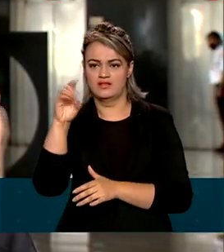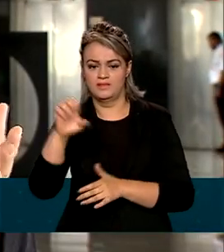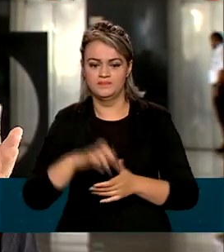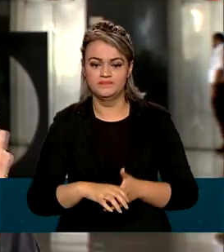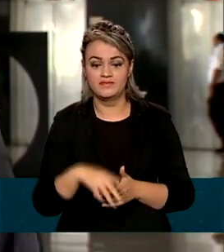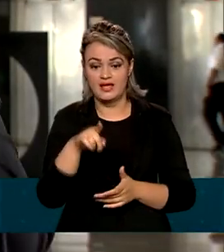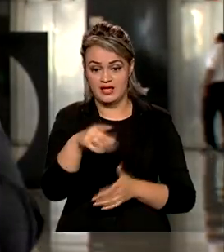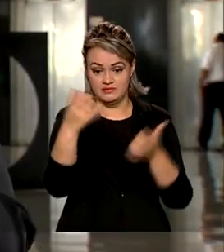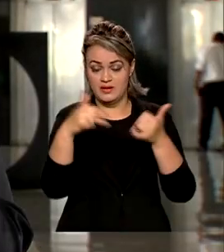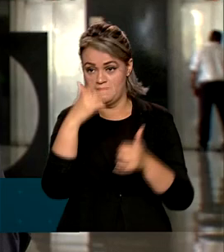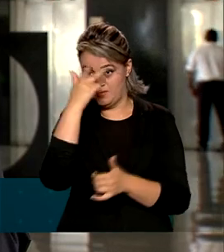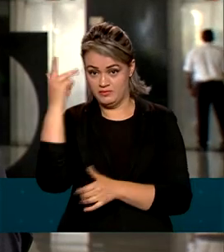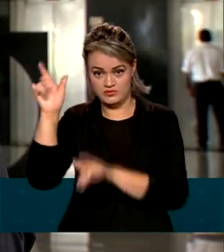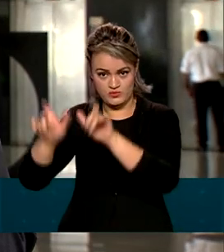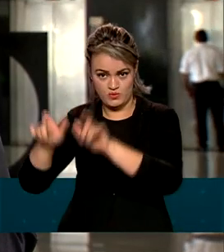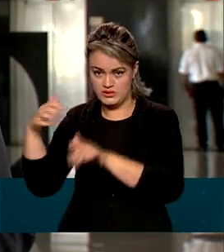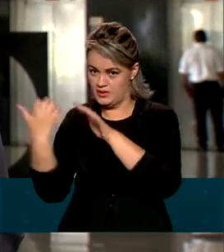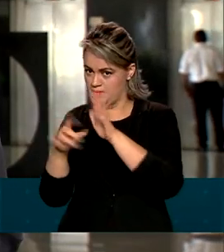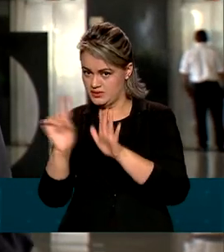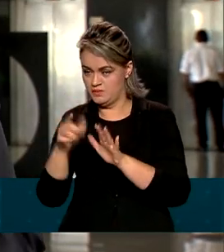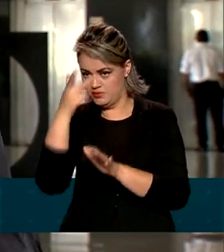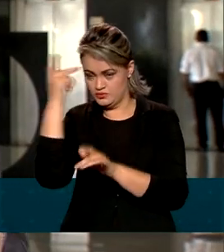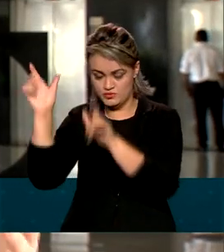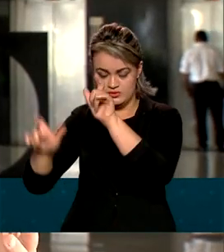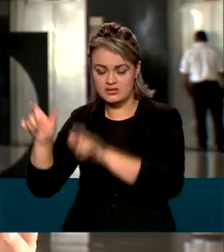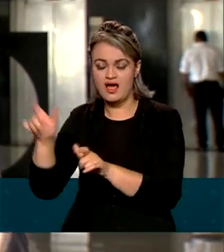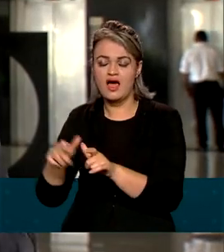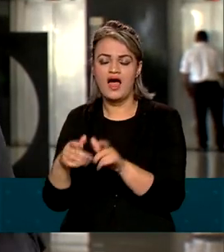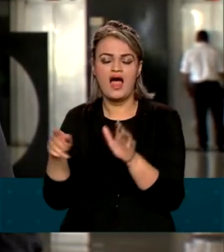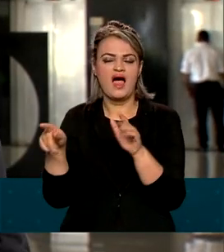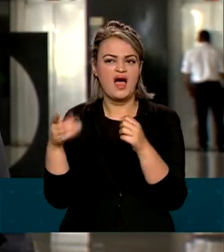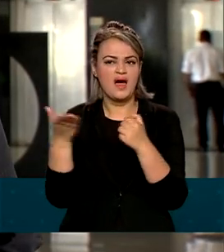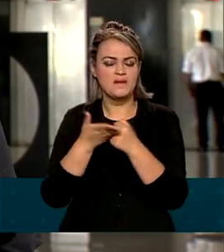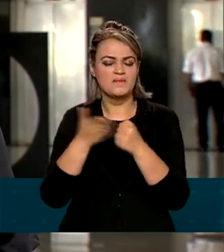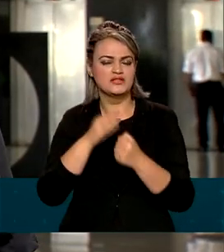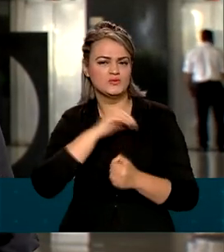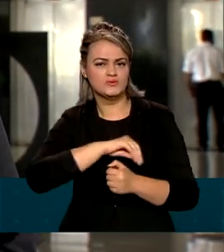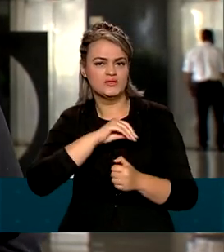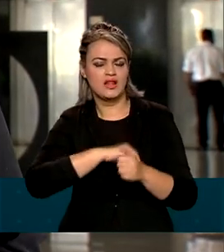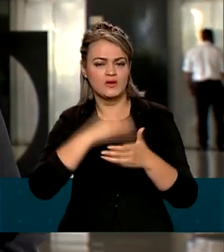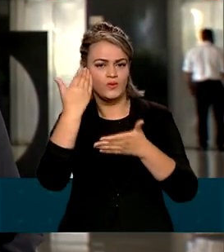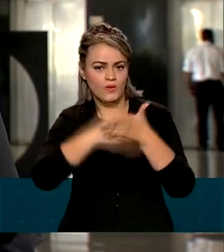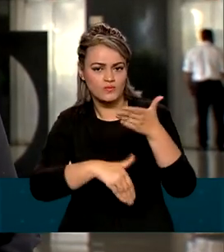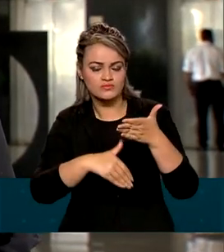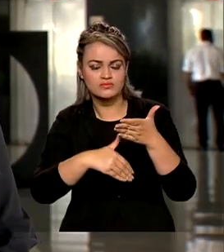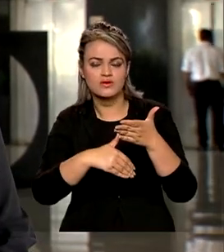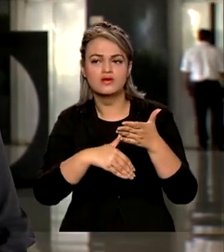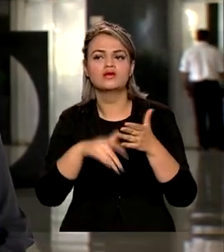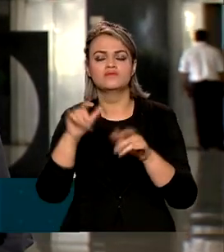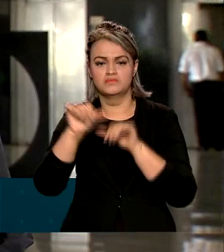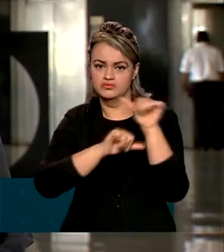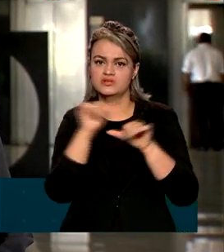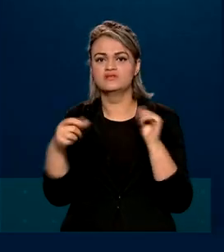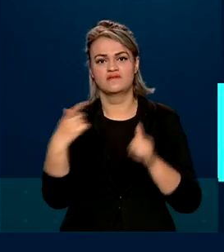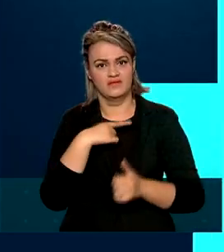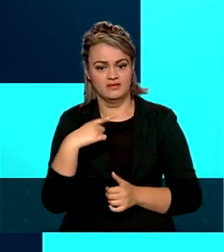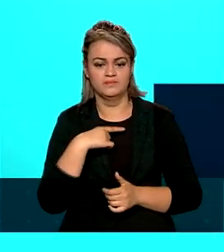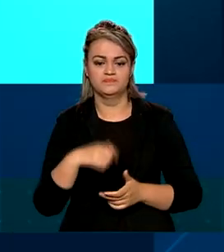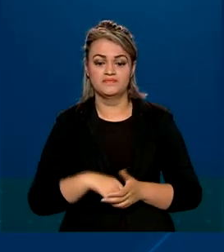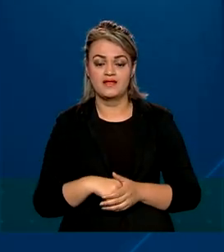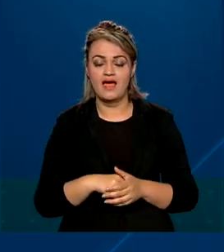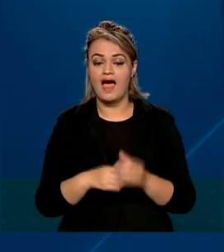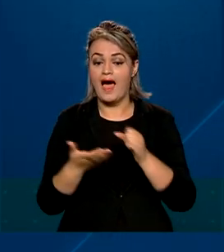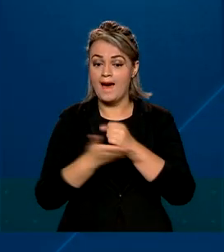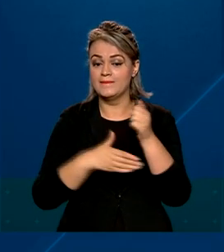pessoas físicas, de acordo com o projeto do governo, as faixas salariais para desconto no imposto também serão alteradas. A